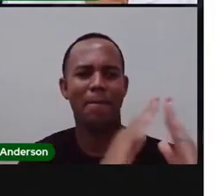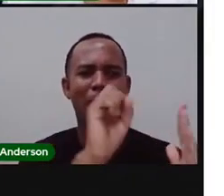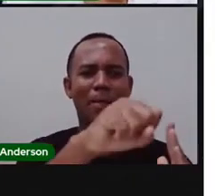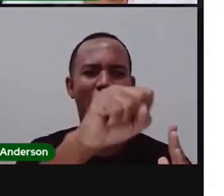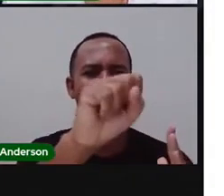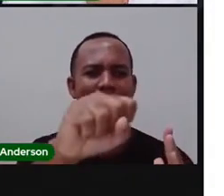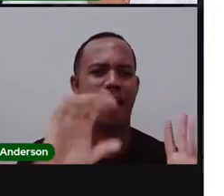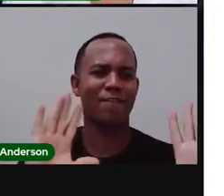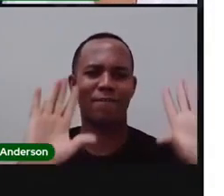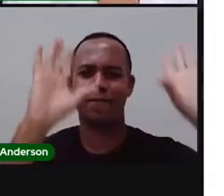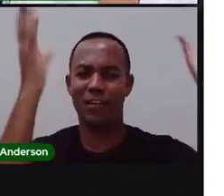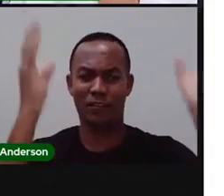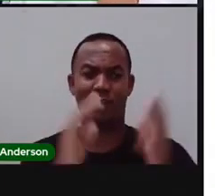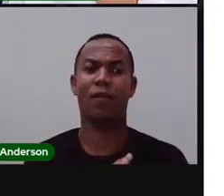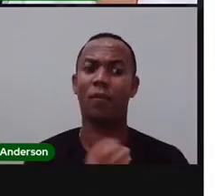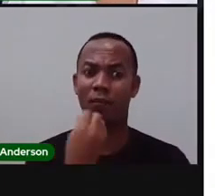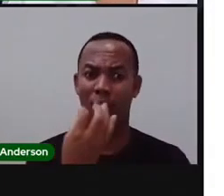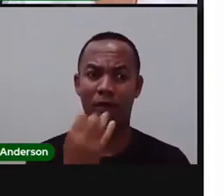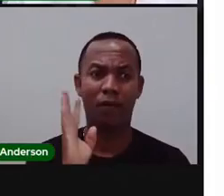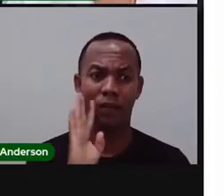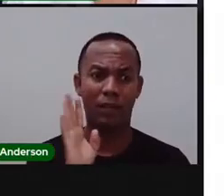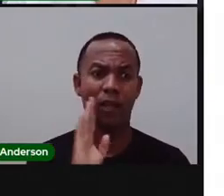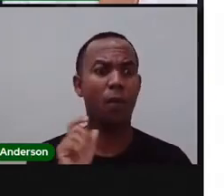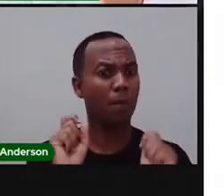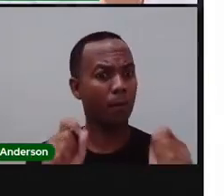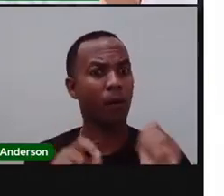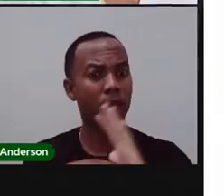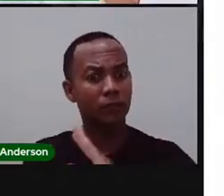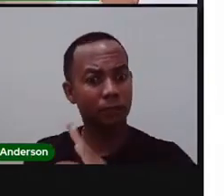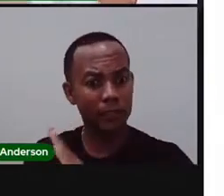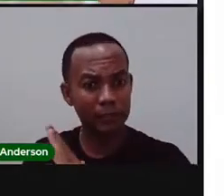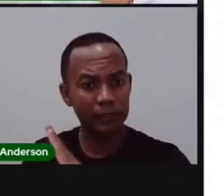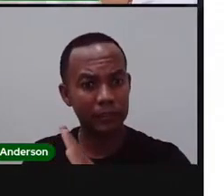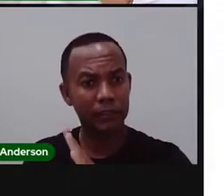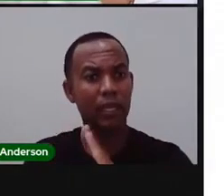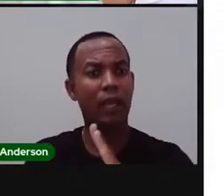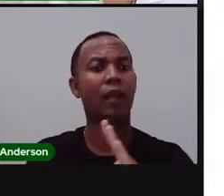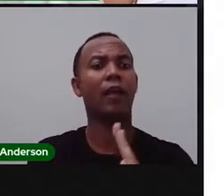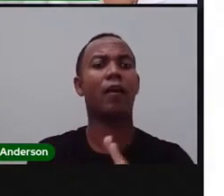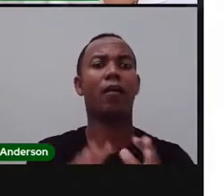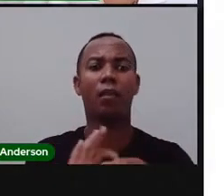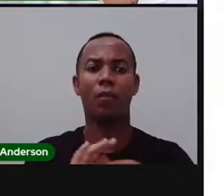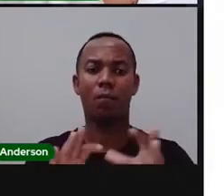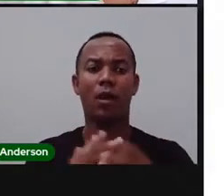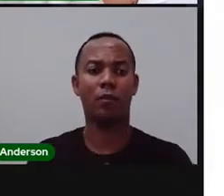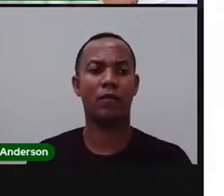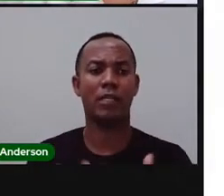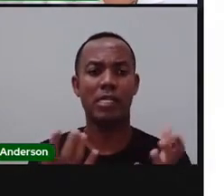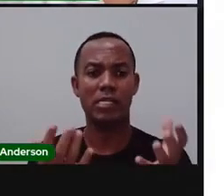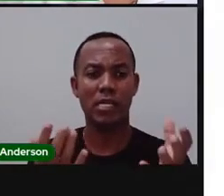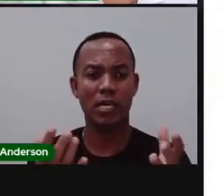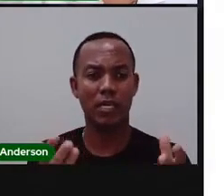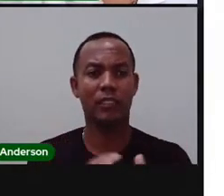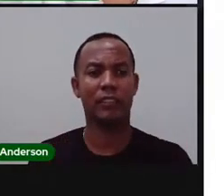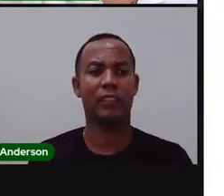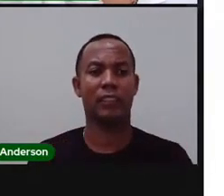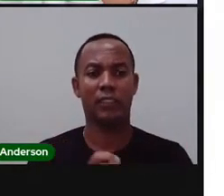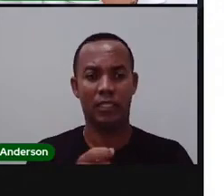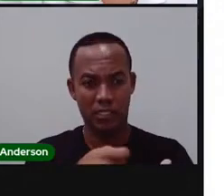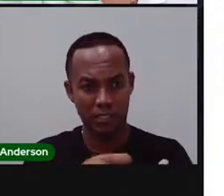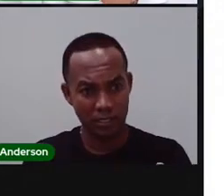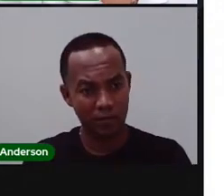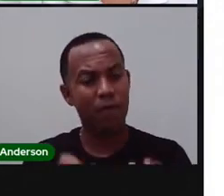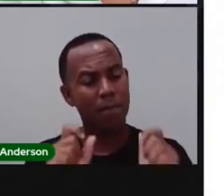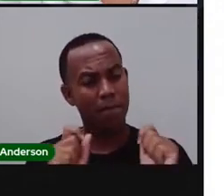Vale a pena pesquisa também sobre esse patrimônio aí, que vocês precisam escrever aonde? aqui embaixo, se é o quê? Material